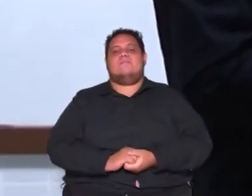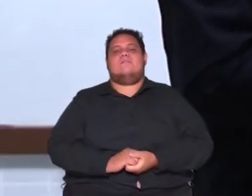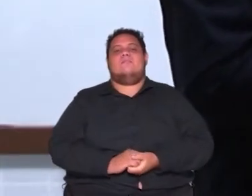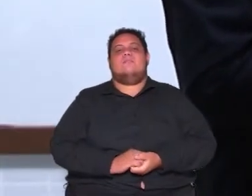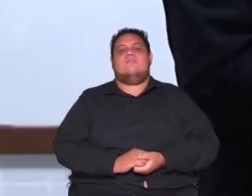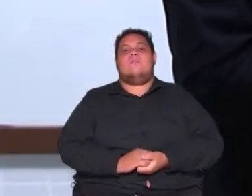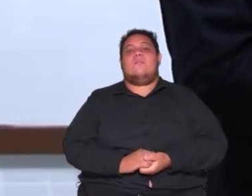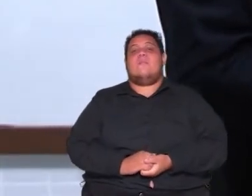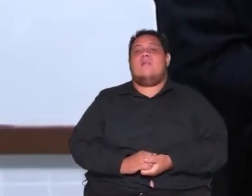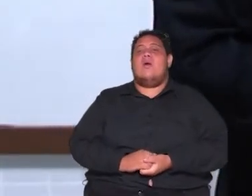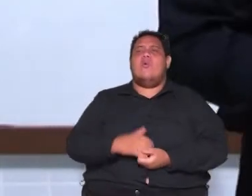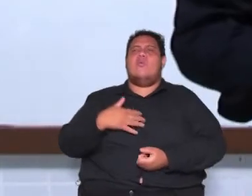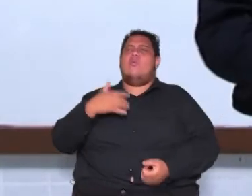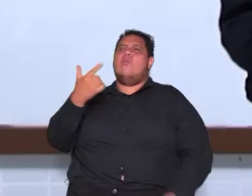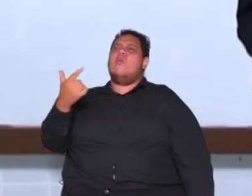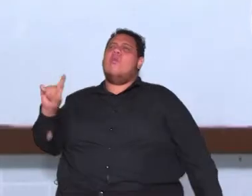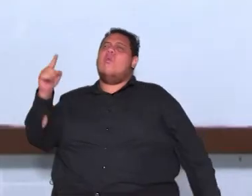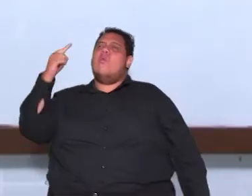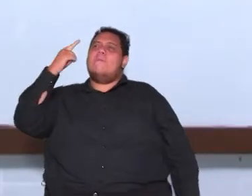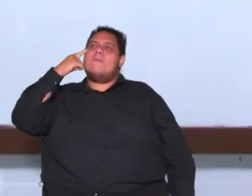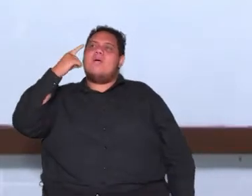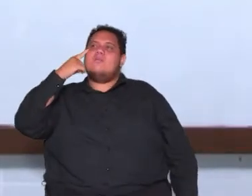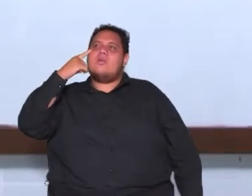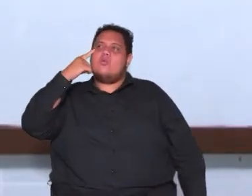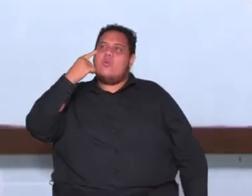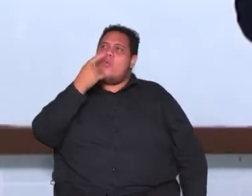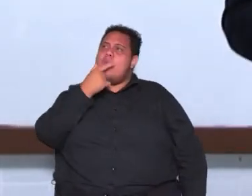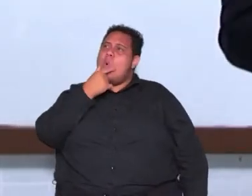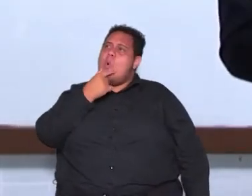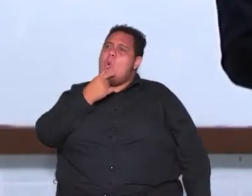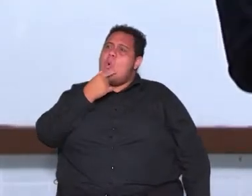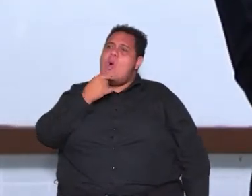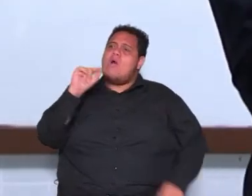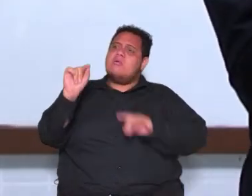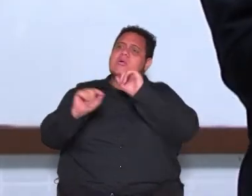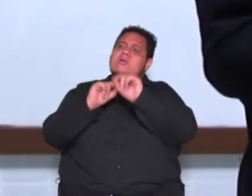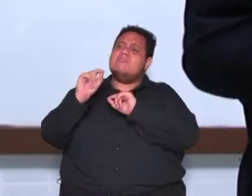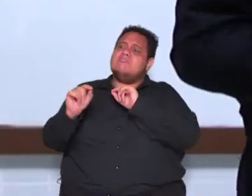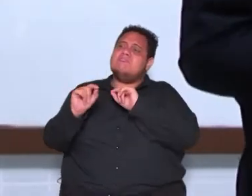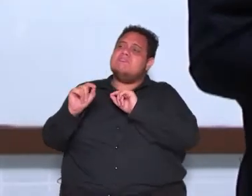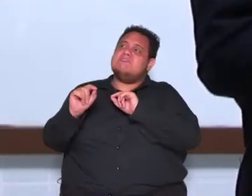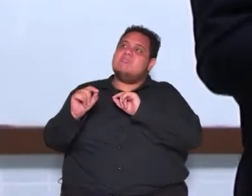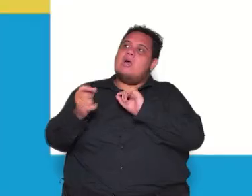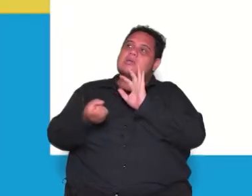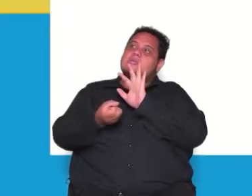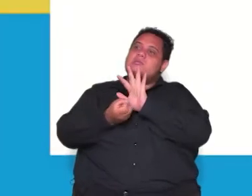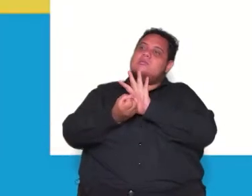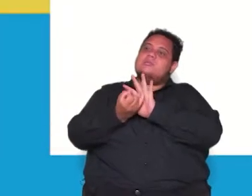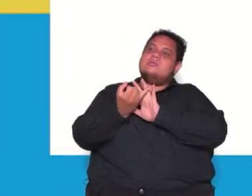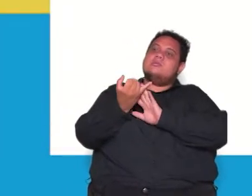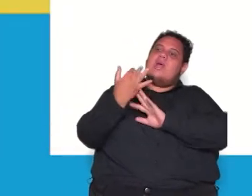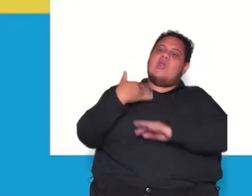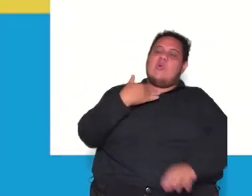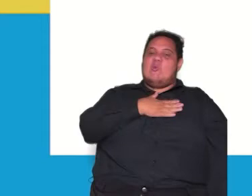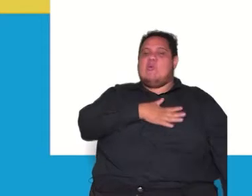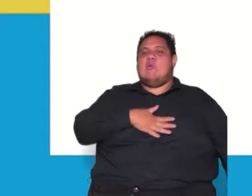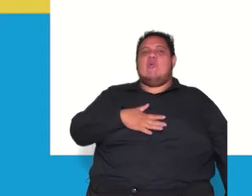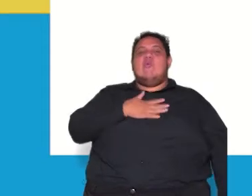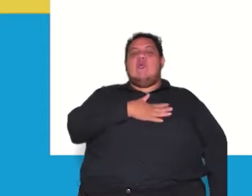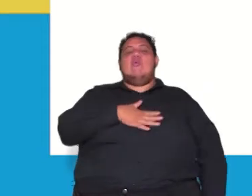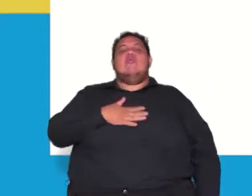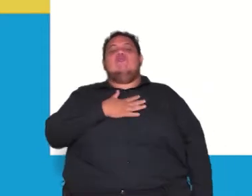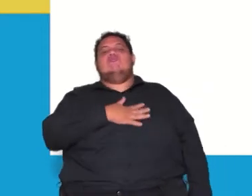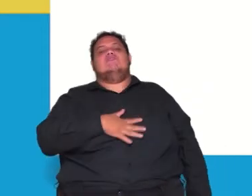o outro pensador que esse cara ele é é um dos meus favoritos Voltaire